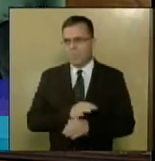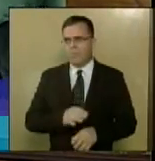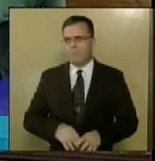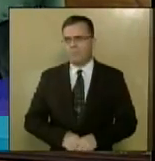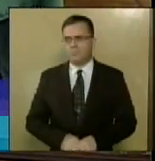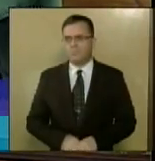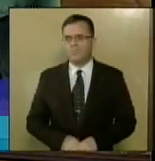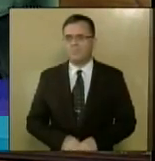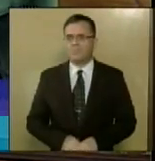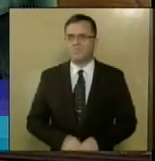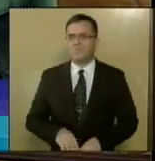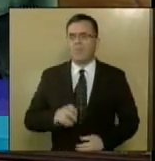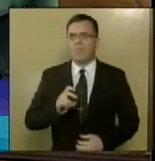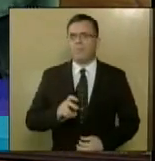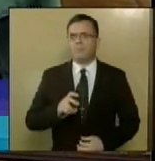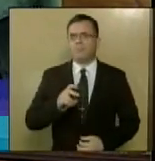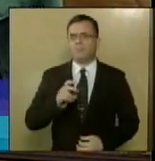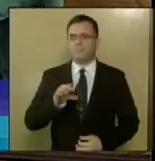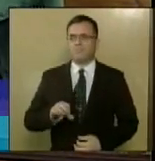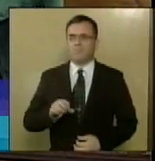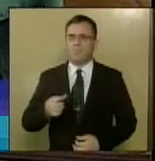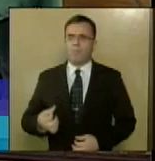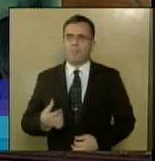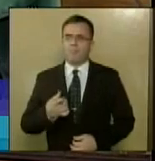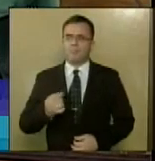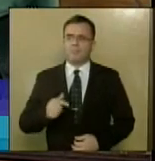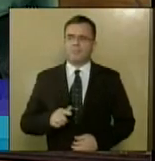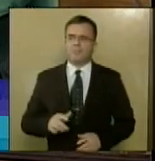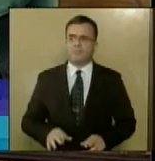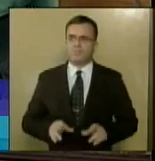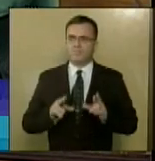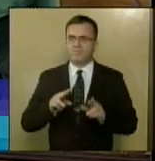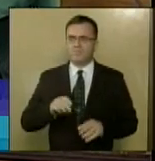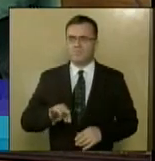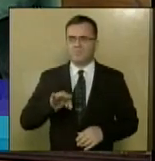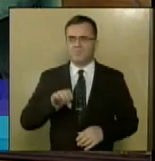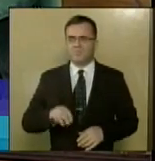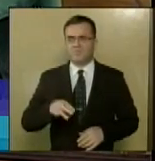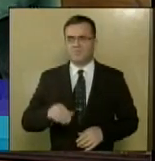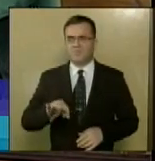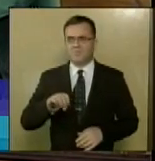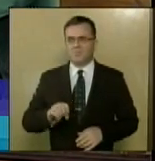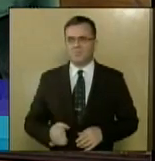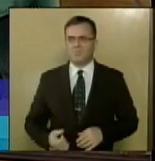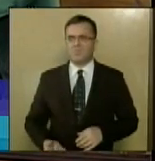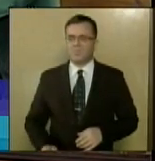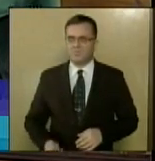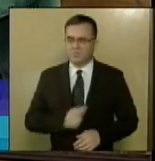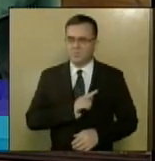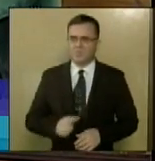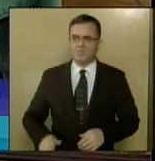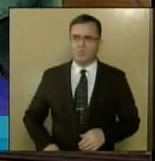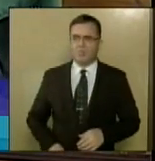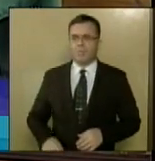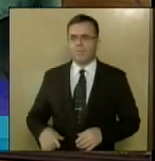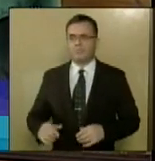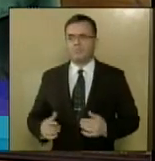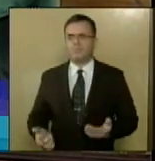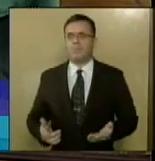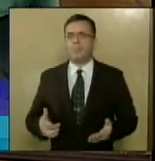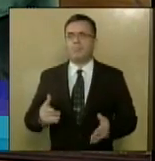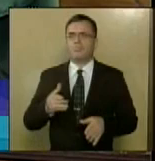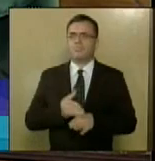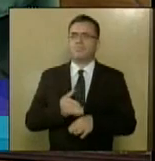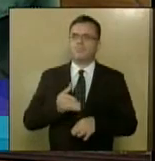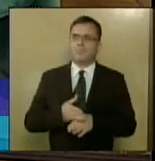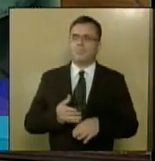Indicação de número 196, de autoria do deputado Maurício Matos. Excelentíssimo governador do Estado, em parceria com a Superintendência Municipal